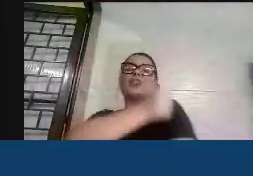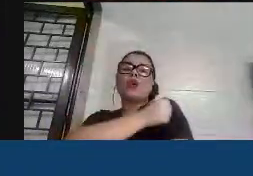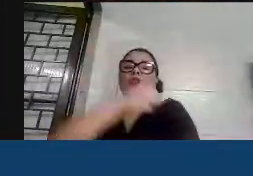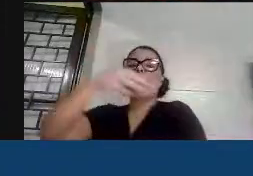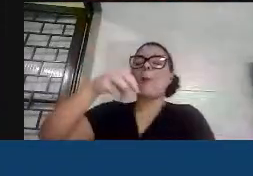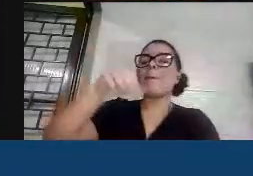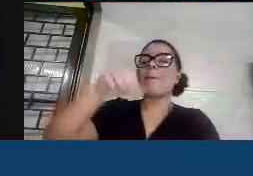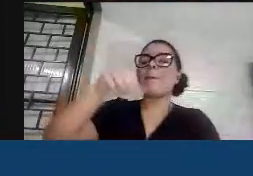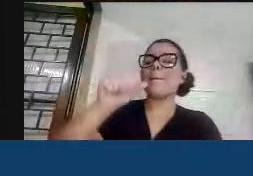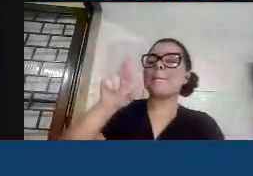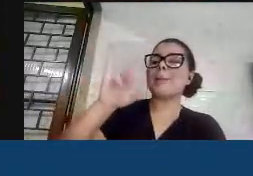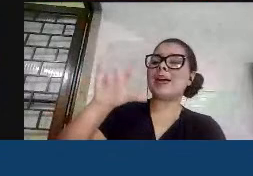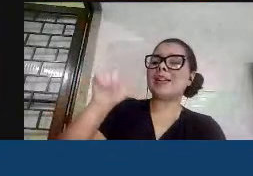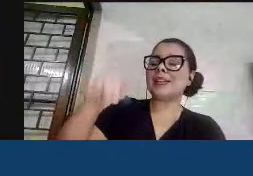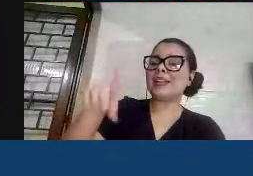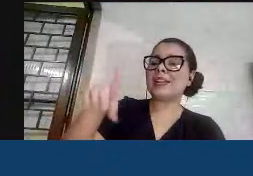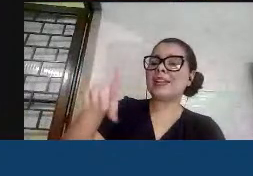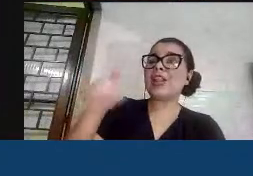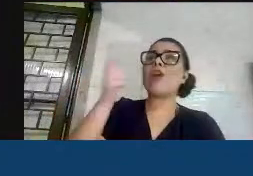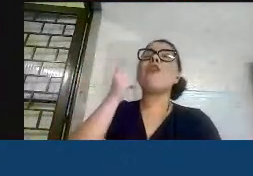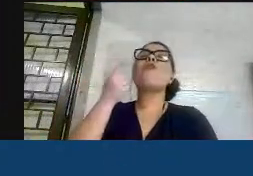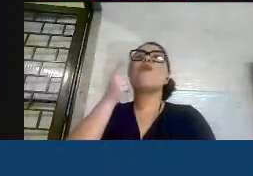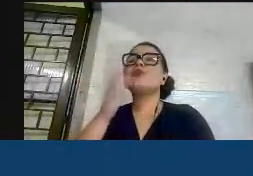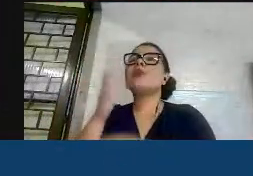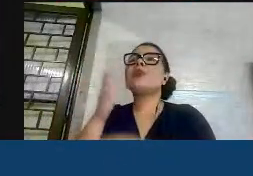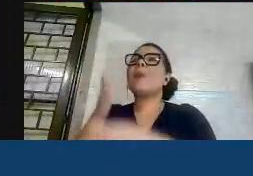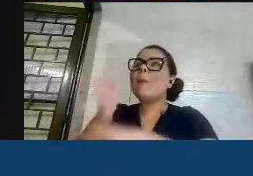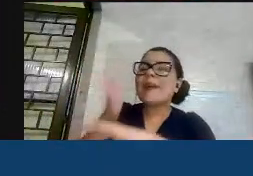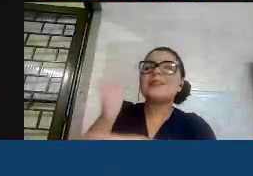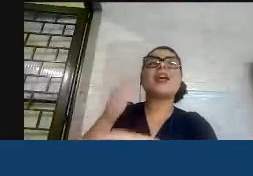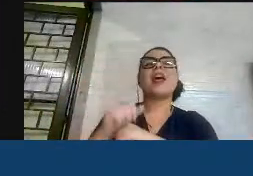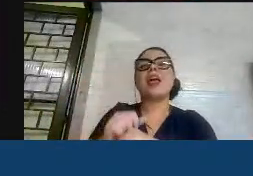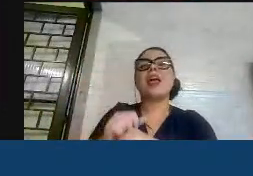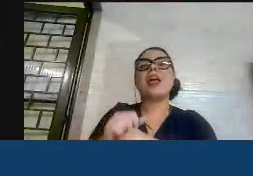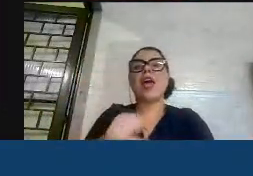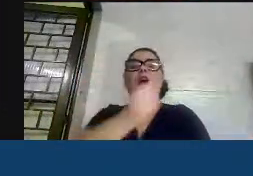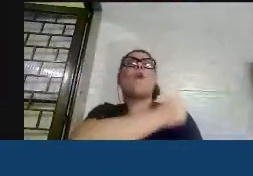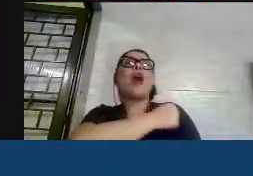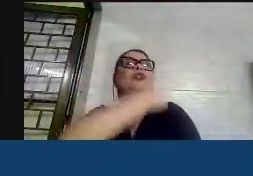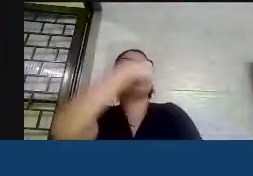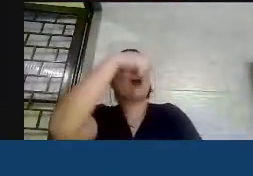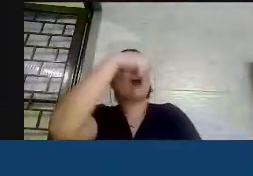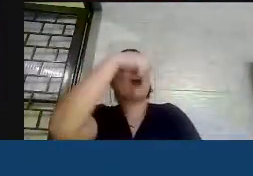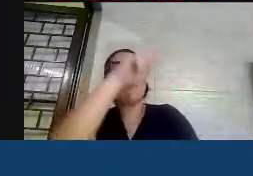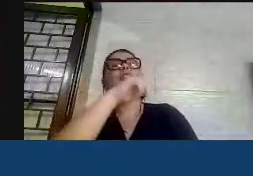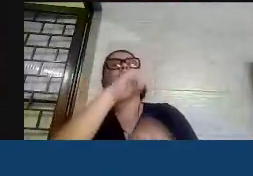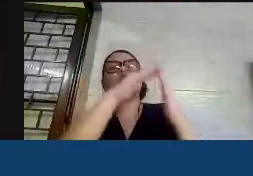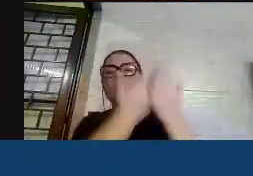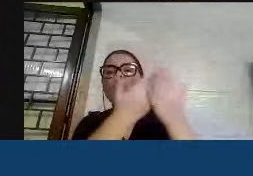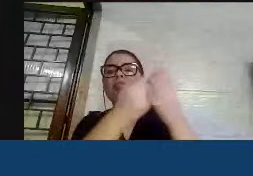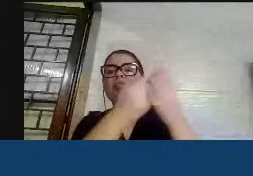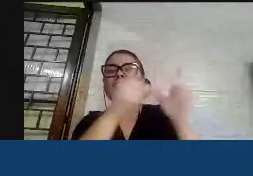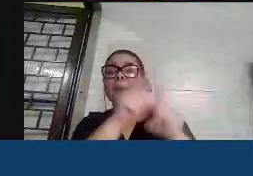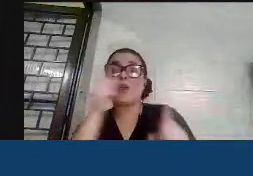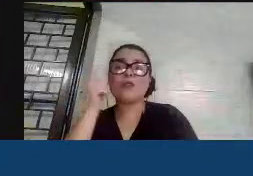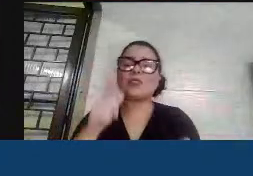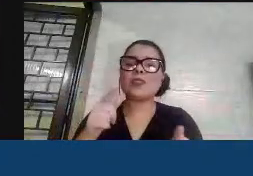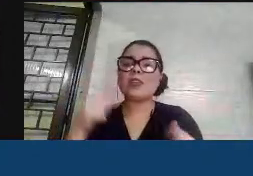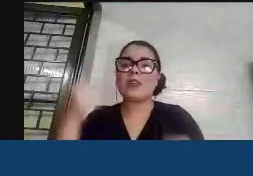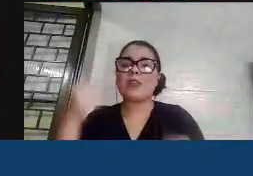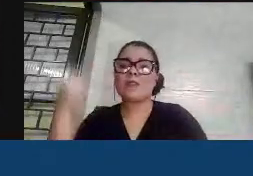passou para o Cefete, o aluno do Nilo Peçanha passou para o Pedro II. Então, ficava essa